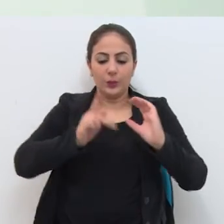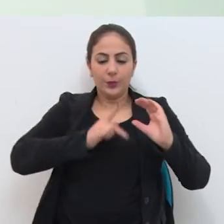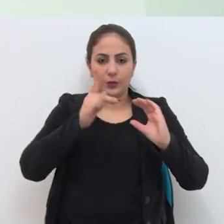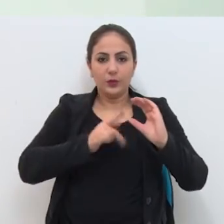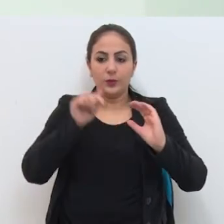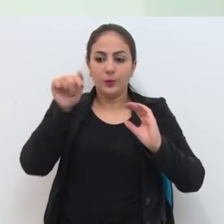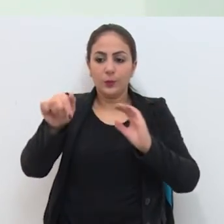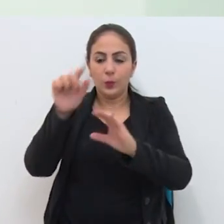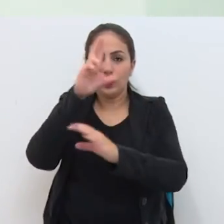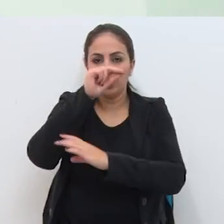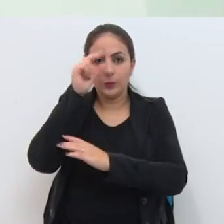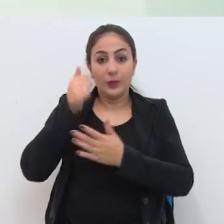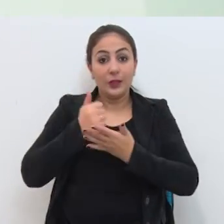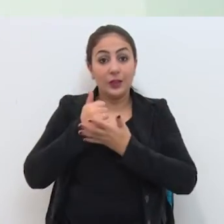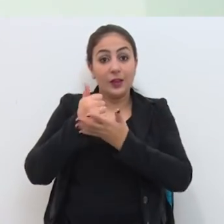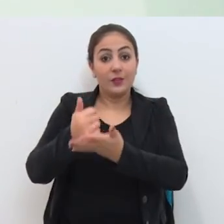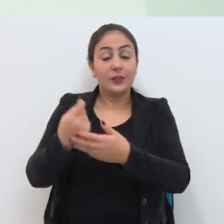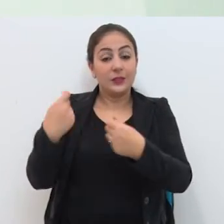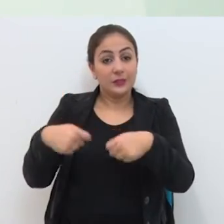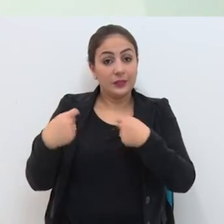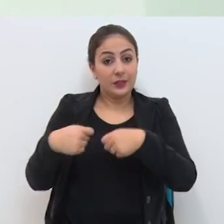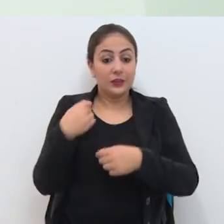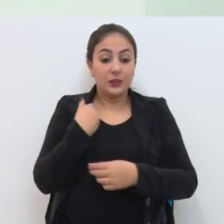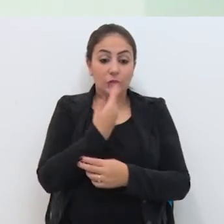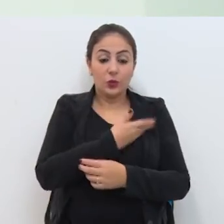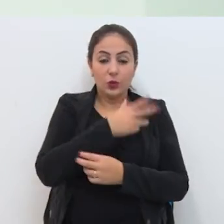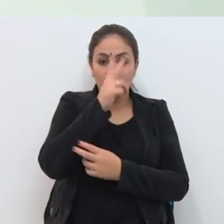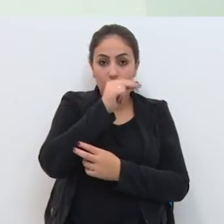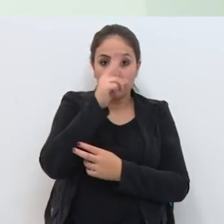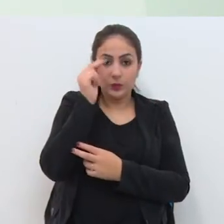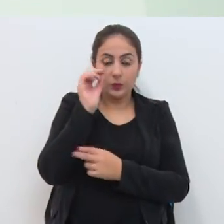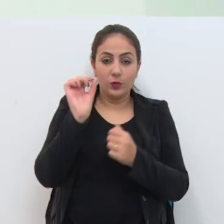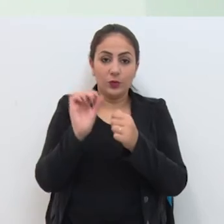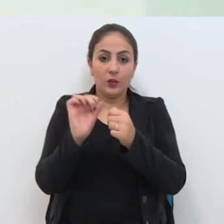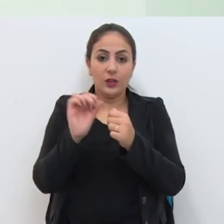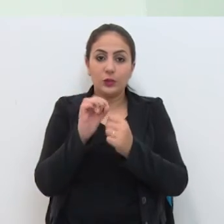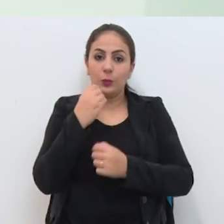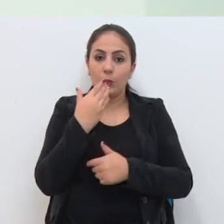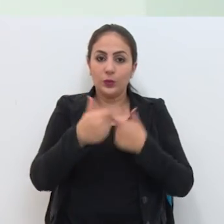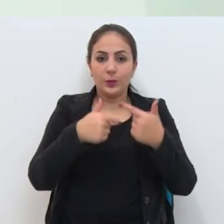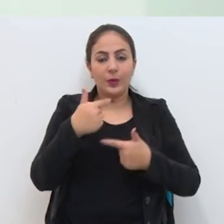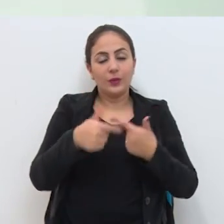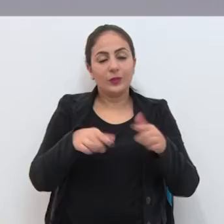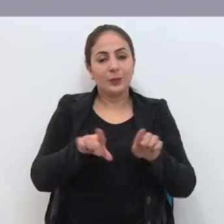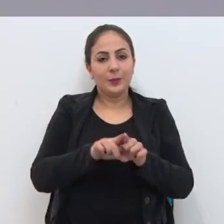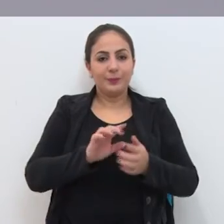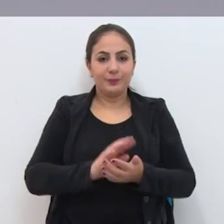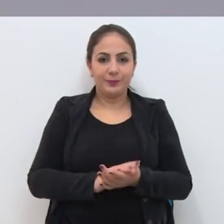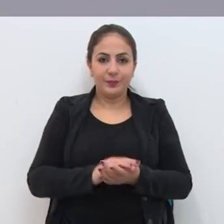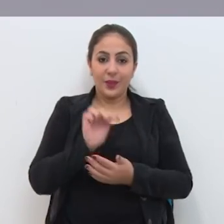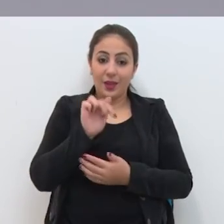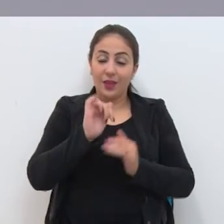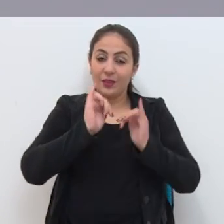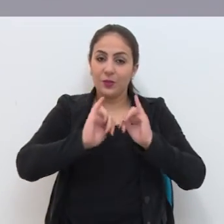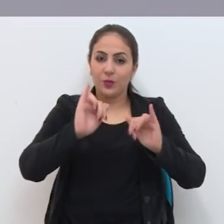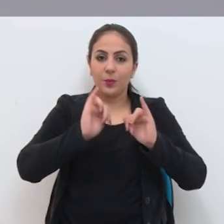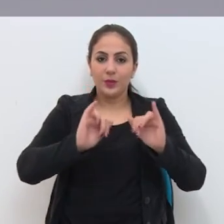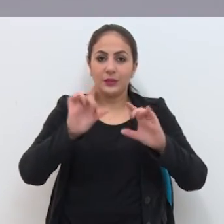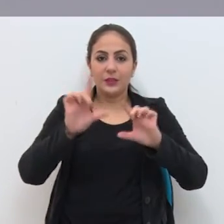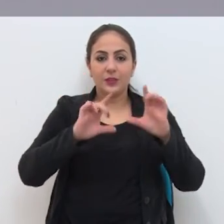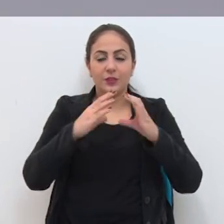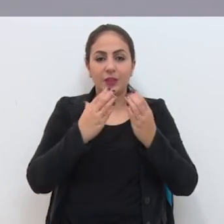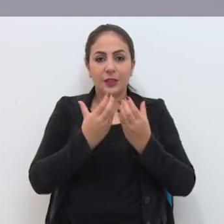Do Legislativo Para o Executivo Levando as necessidades Para que o nosso Executivo Desempenhe E faça um bom trabalho também E estas foram as